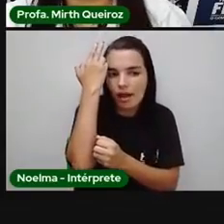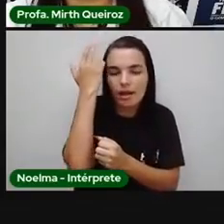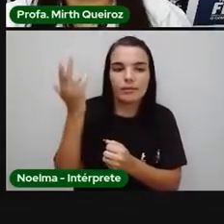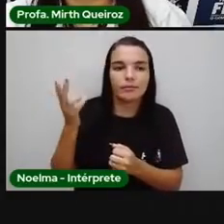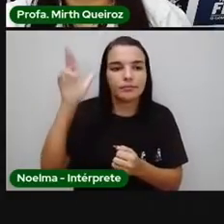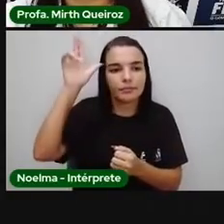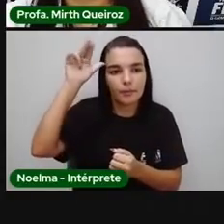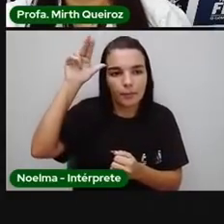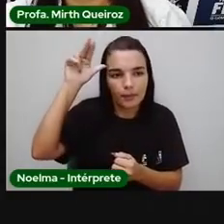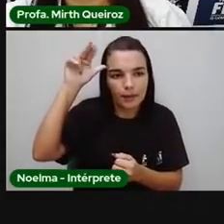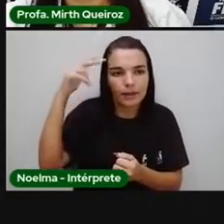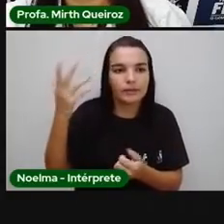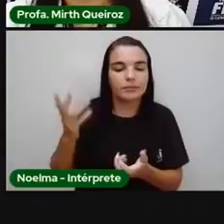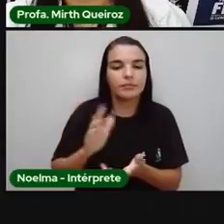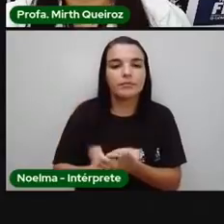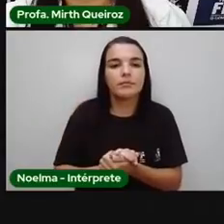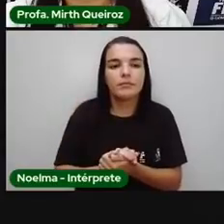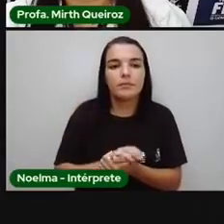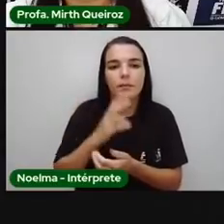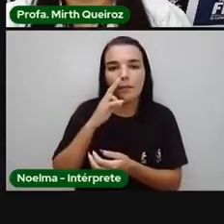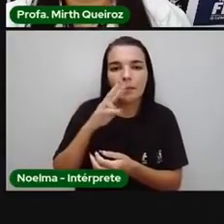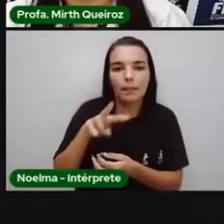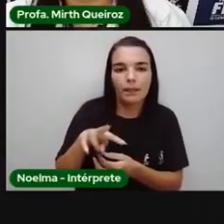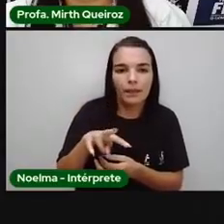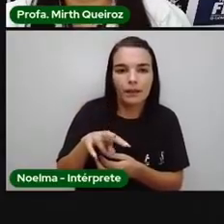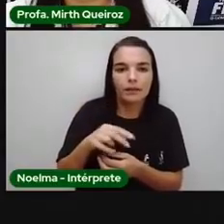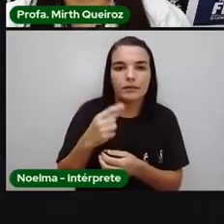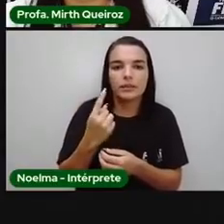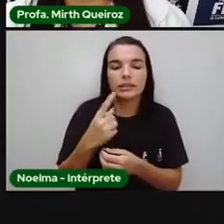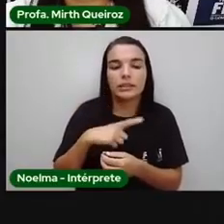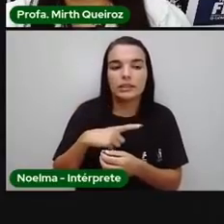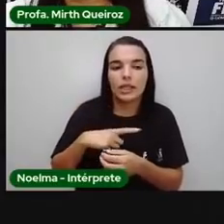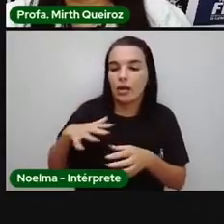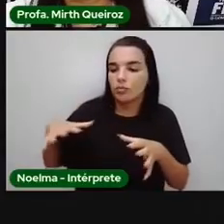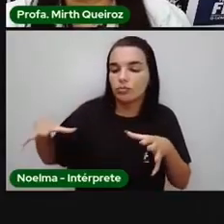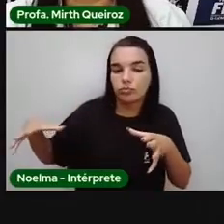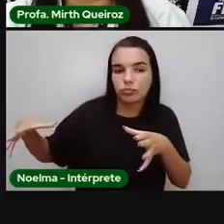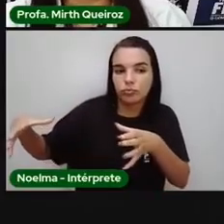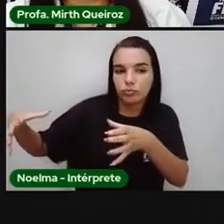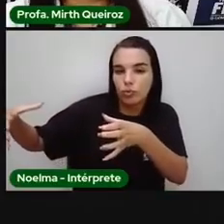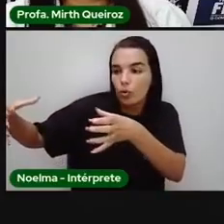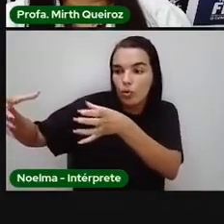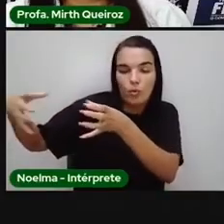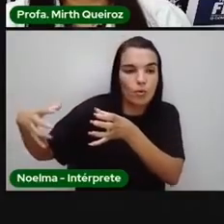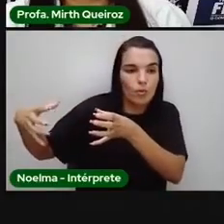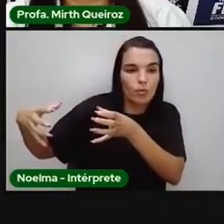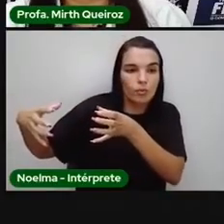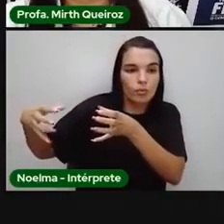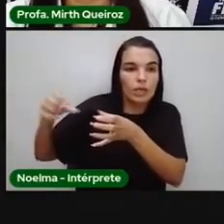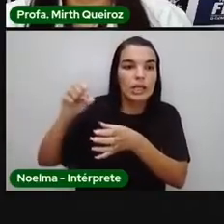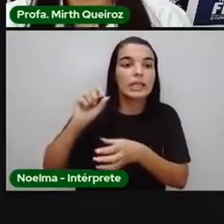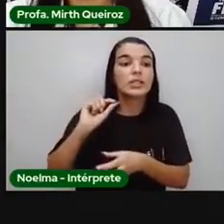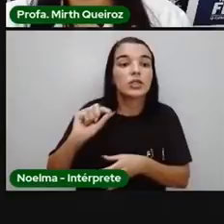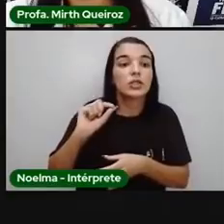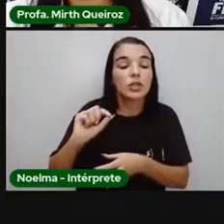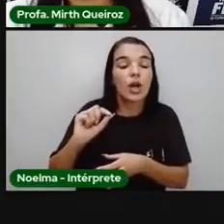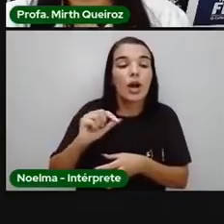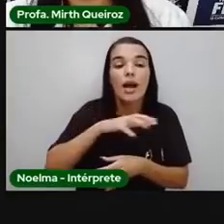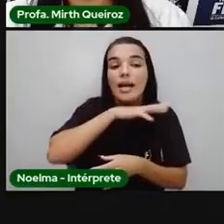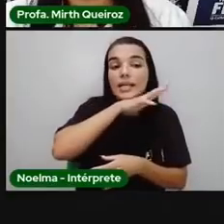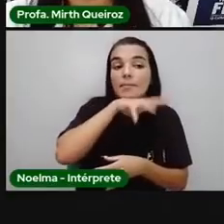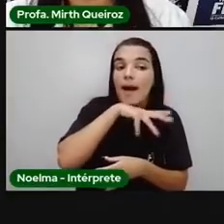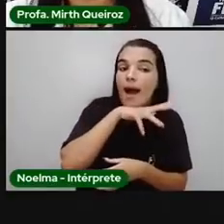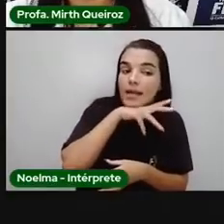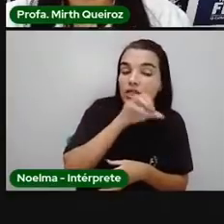outros cavalos ali, éguas, a gente tem uma população. É de uma mesma espécie. Nós, seres